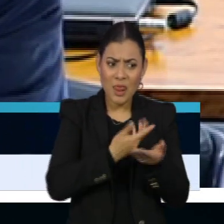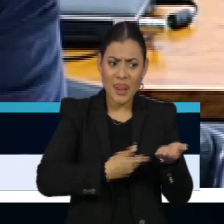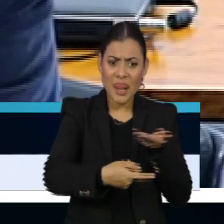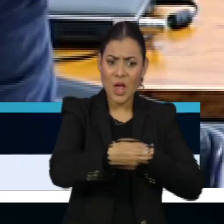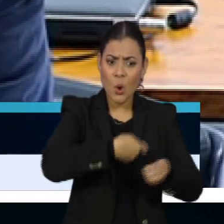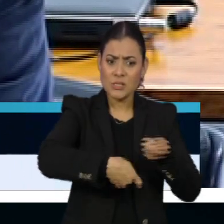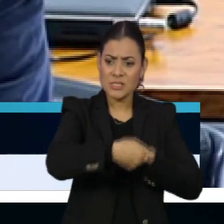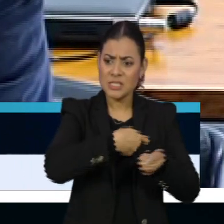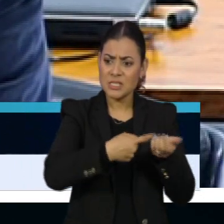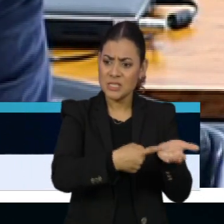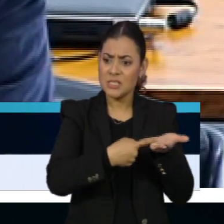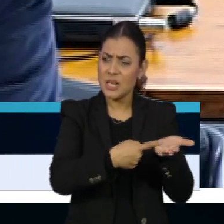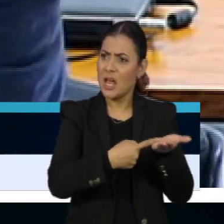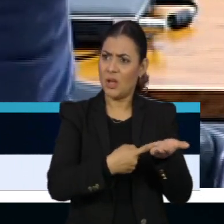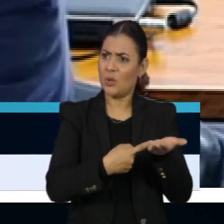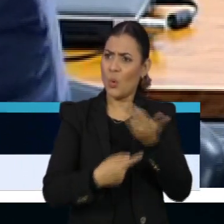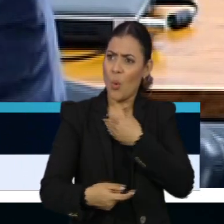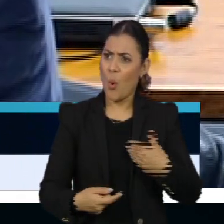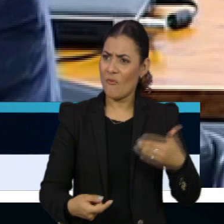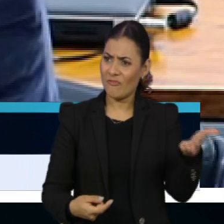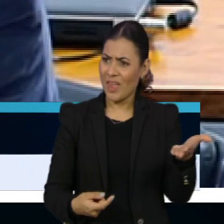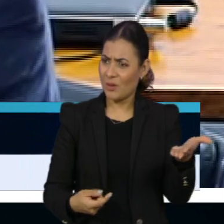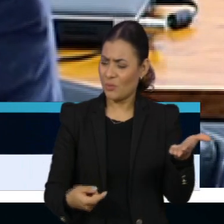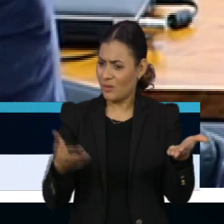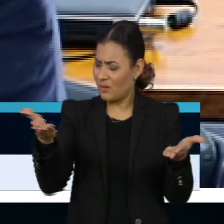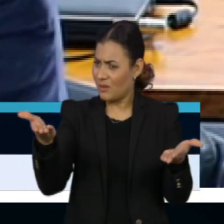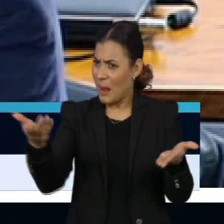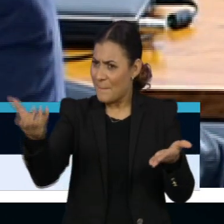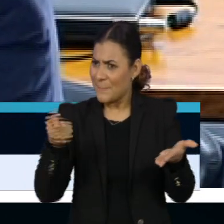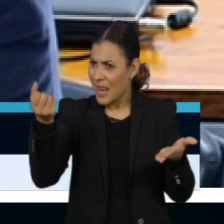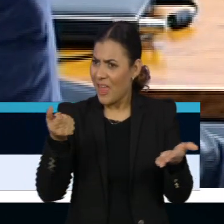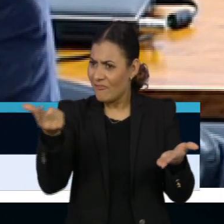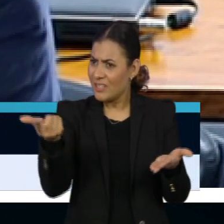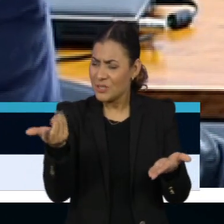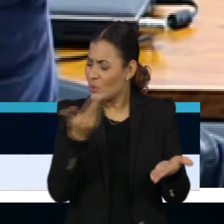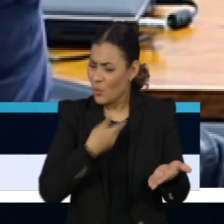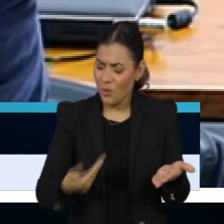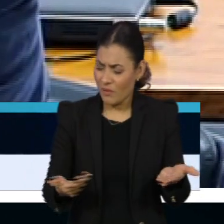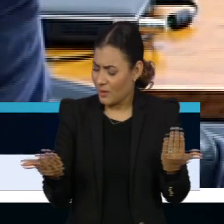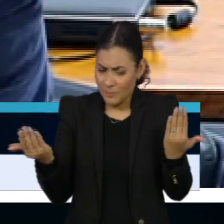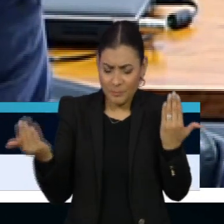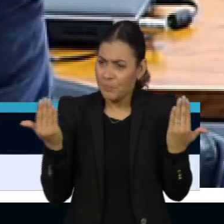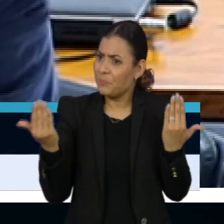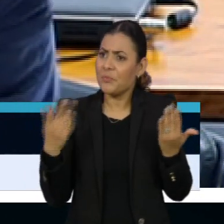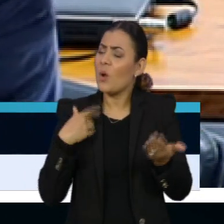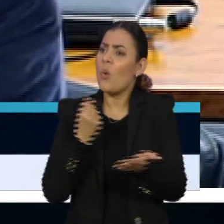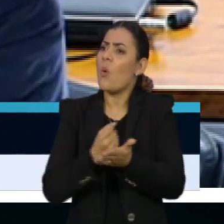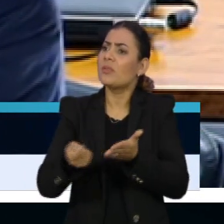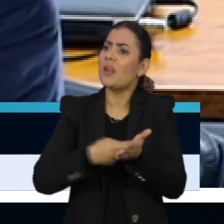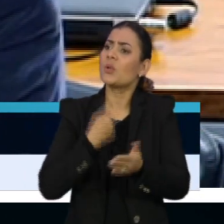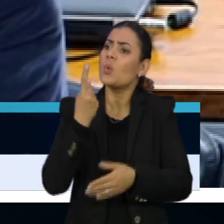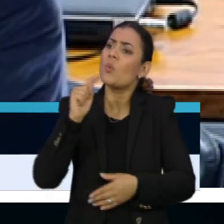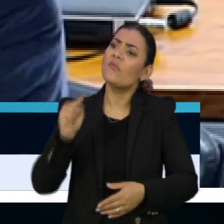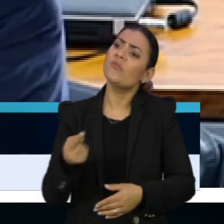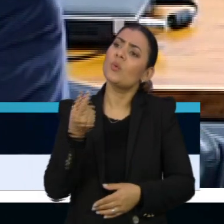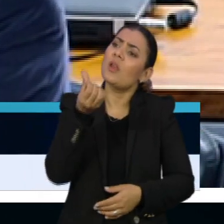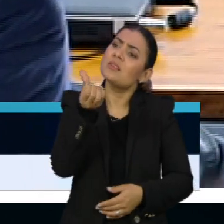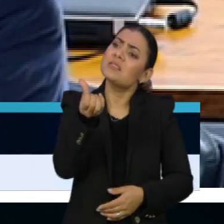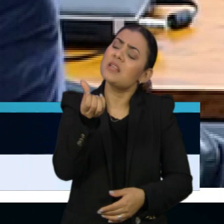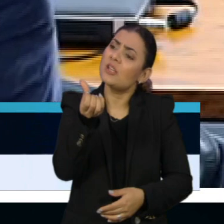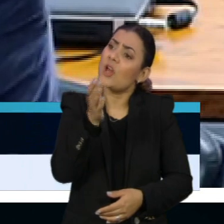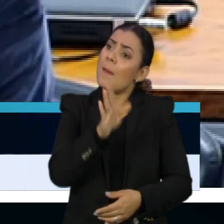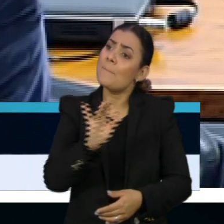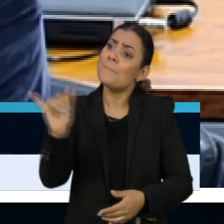como pode estar negociando com o governo brasileiro um contrato de R 1,6